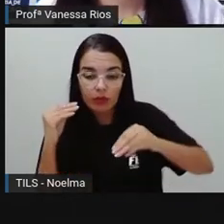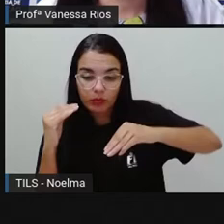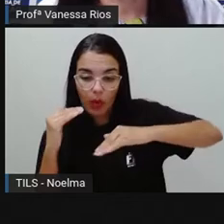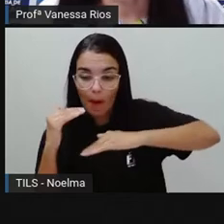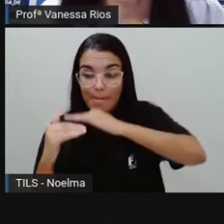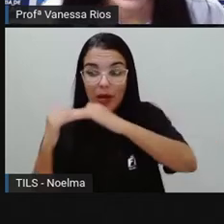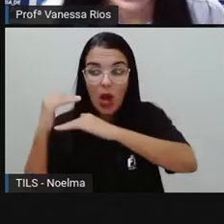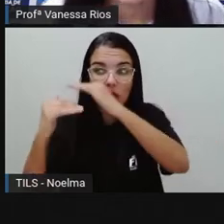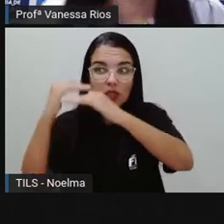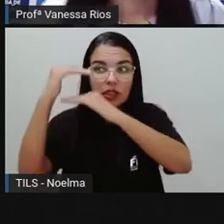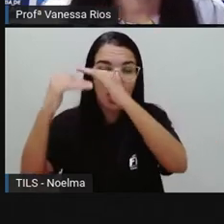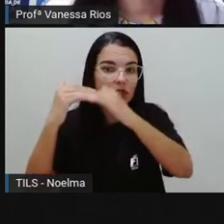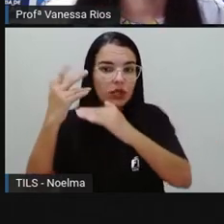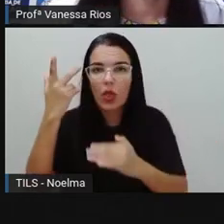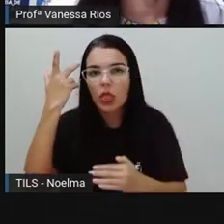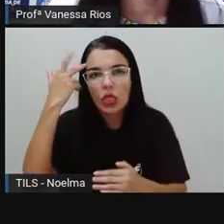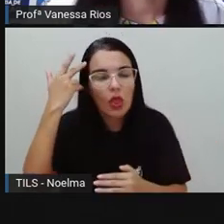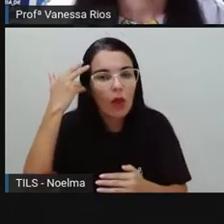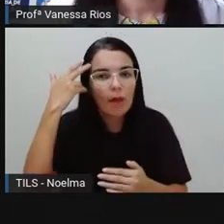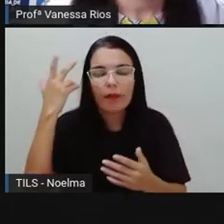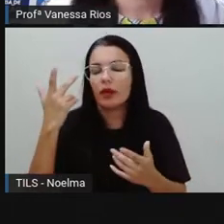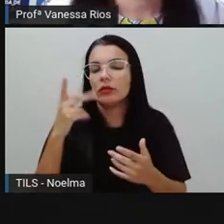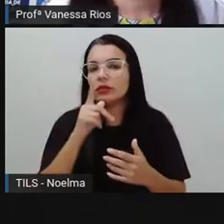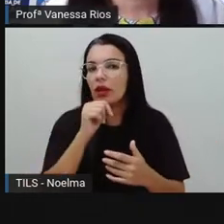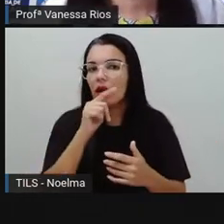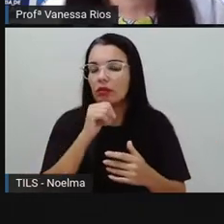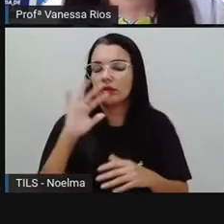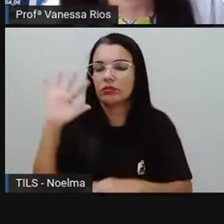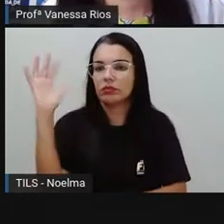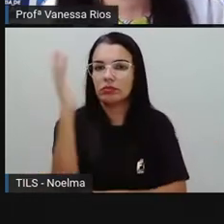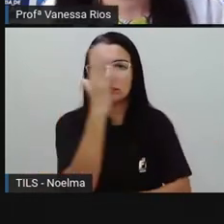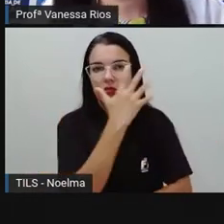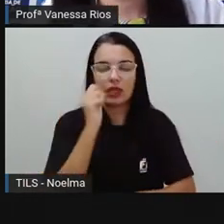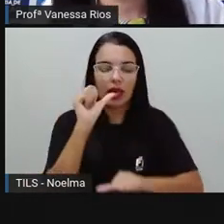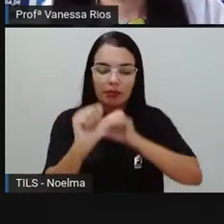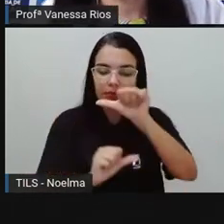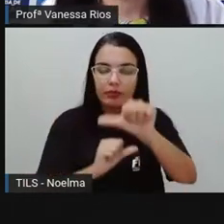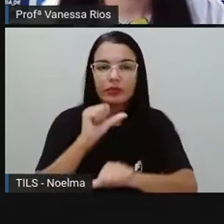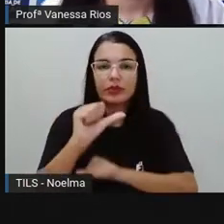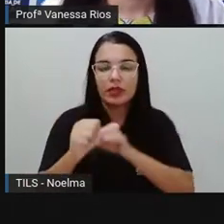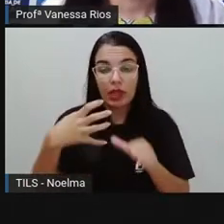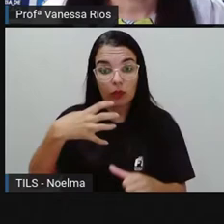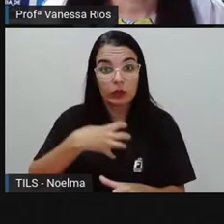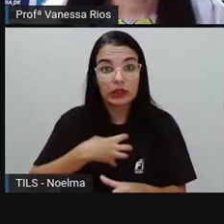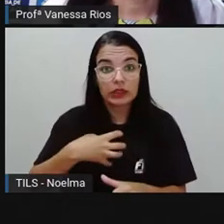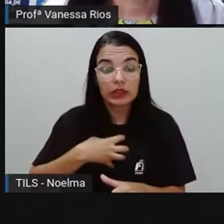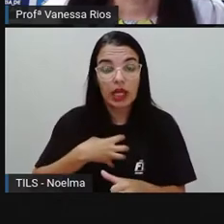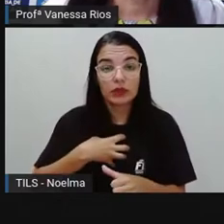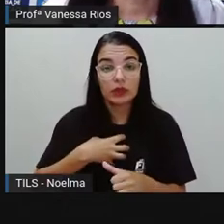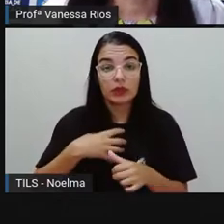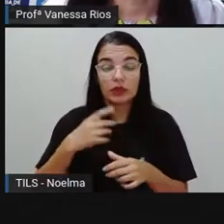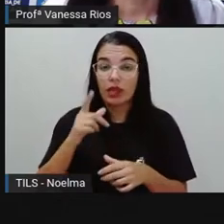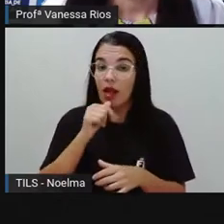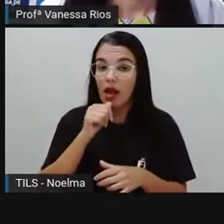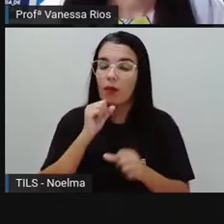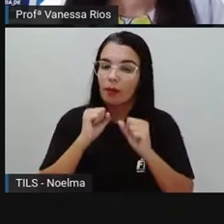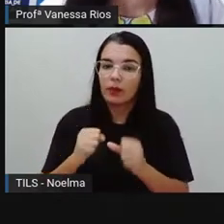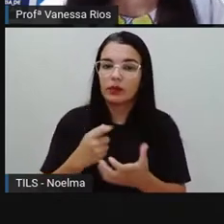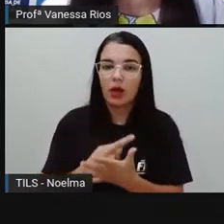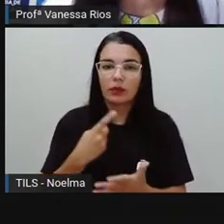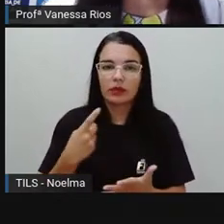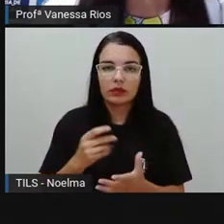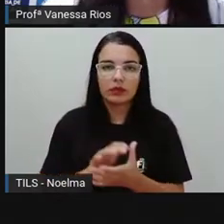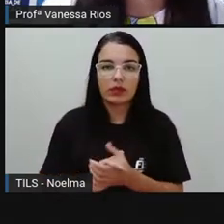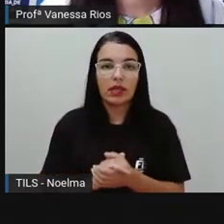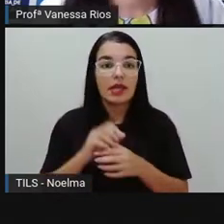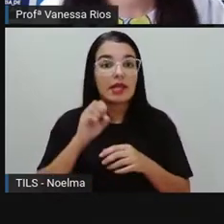natural da água na natureza, as mudanças dos estados físicos podem aí acontecer. Sem